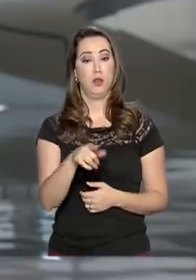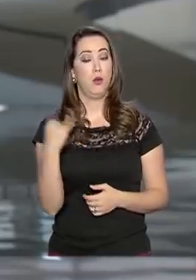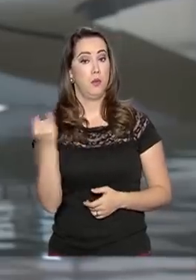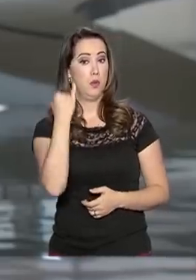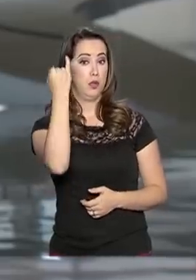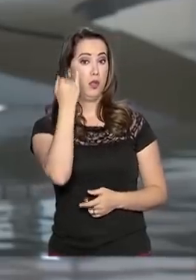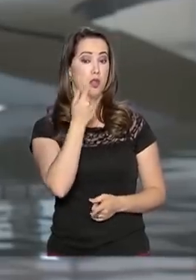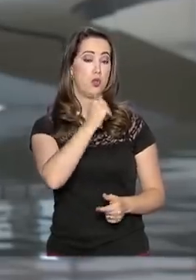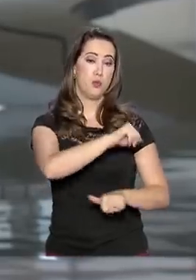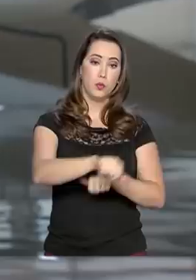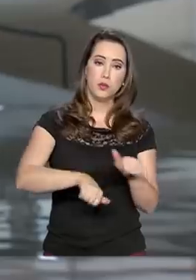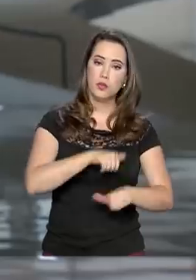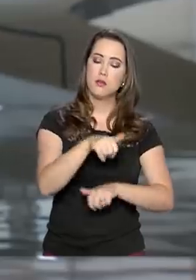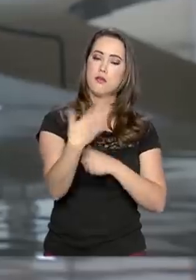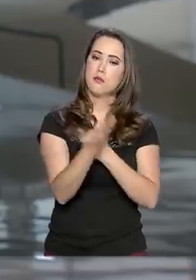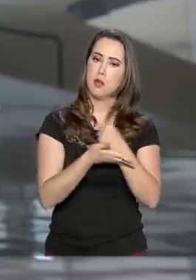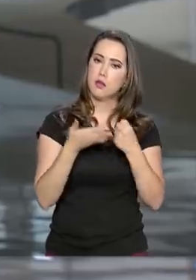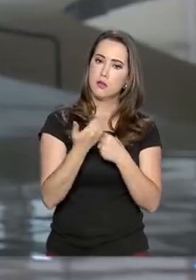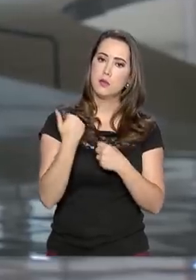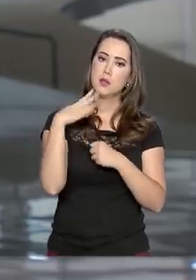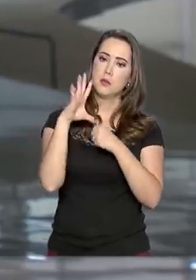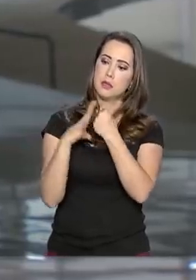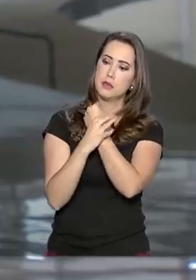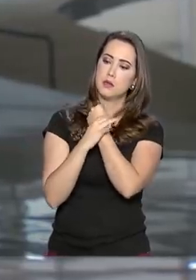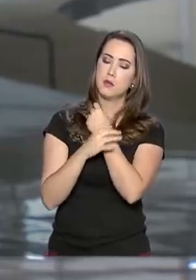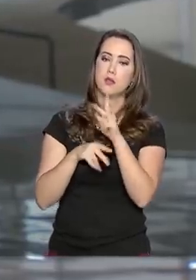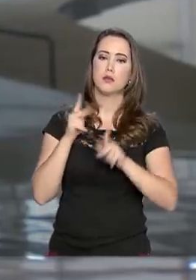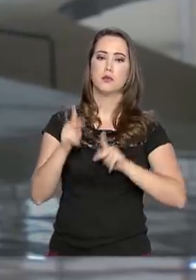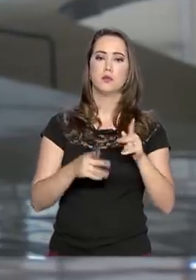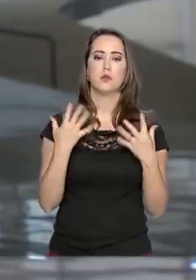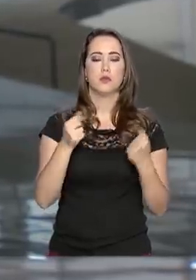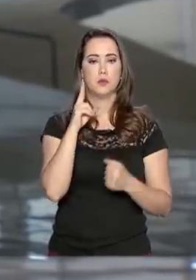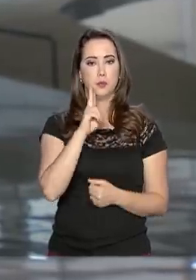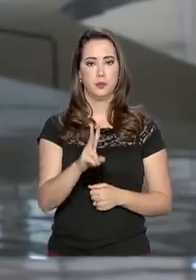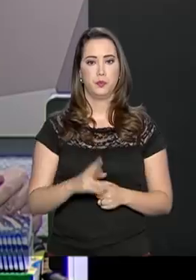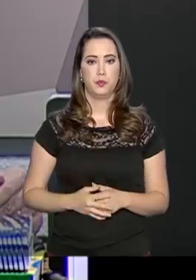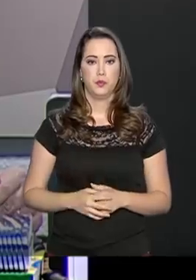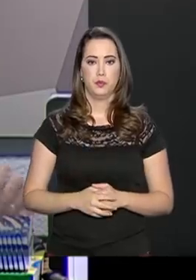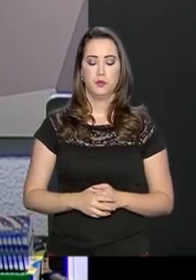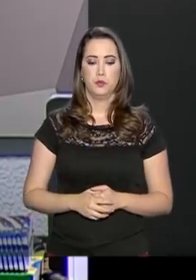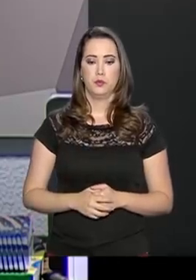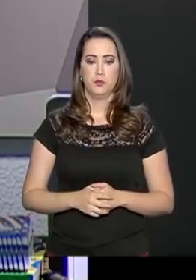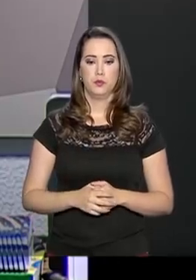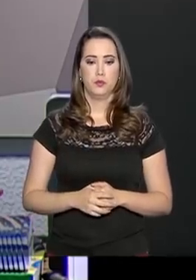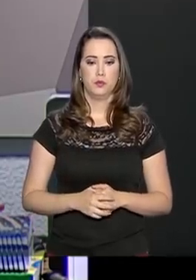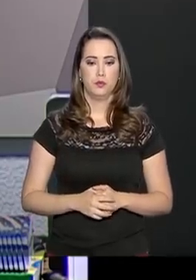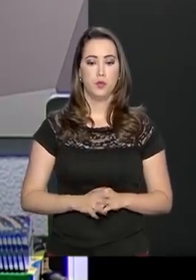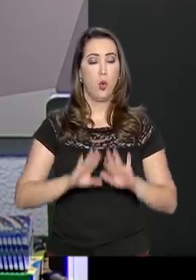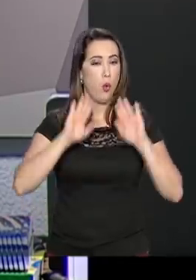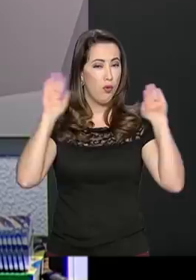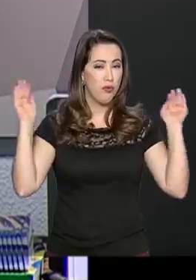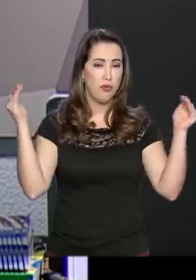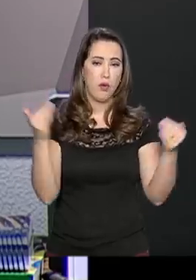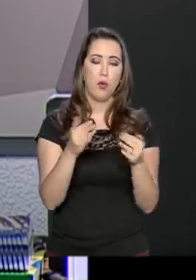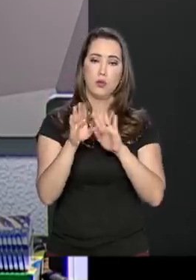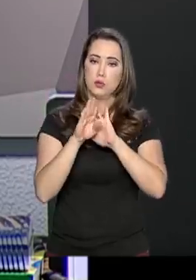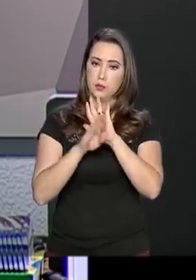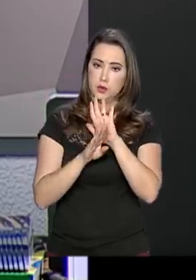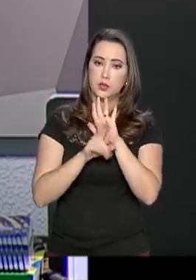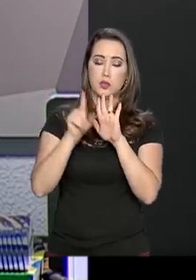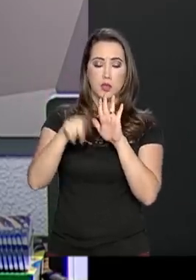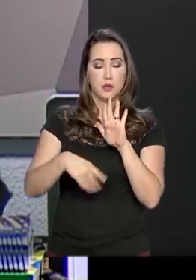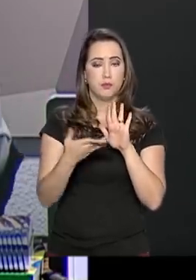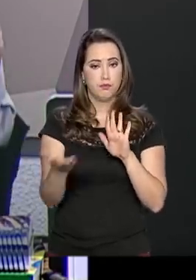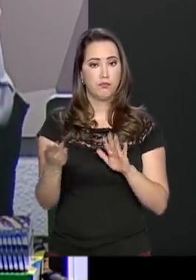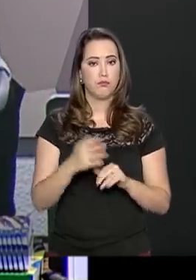fundamentais para aumentar a segurança da população. Vamos ouvi-lo. O foco do projeto é exatamente esse.